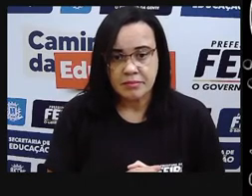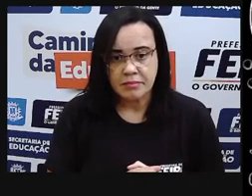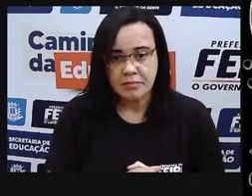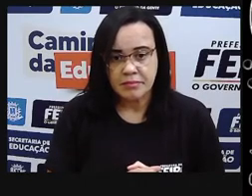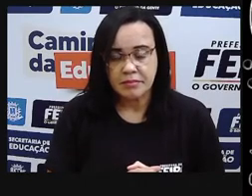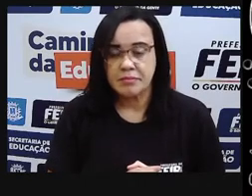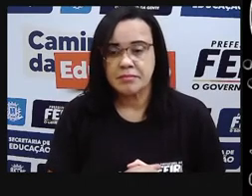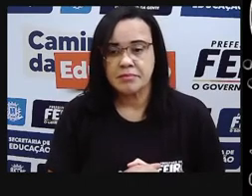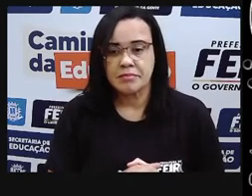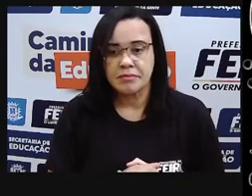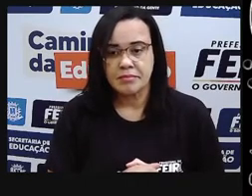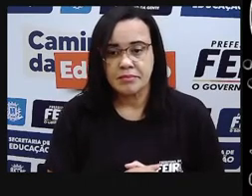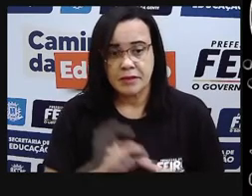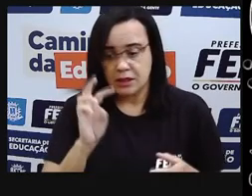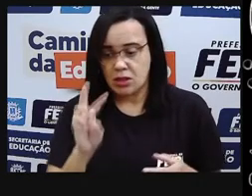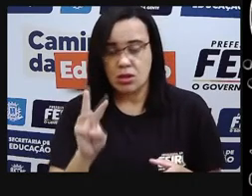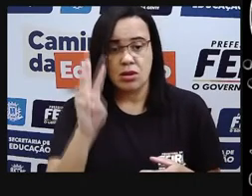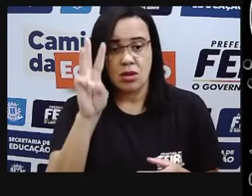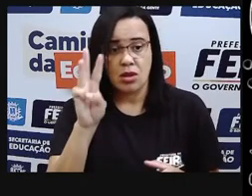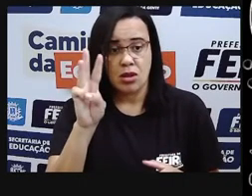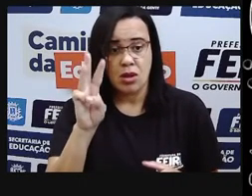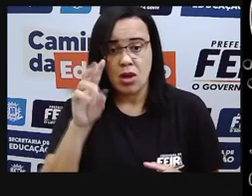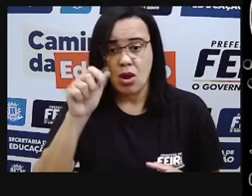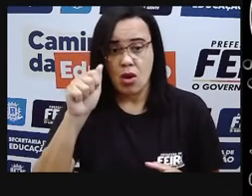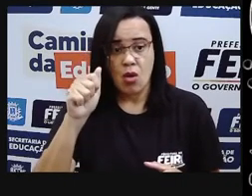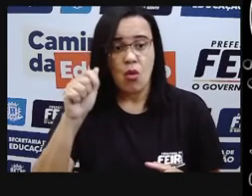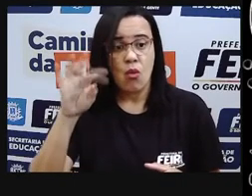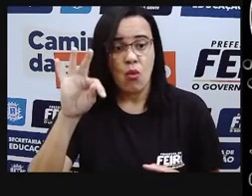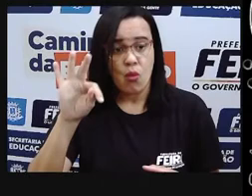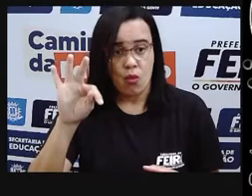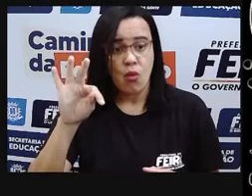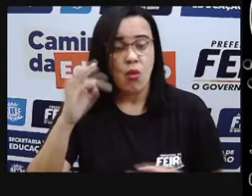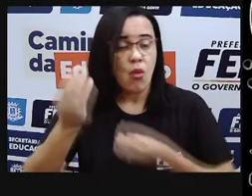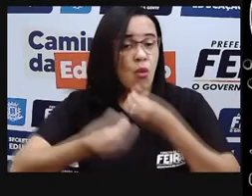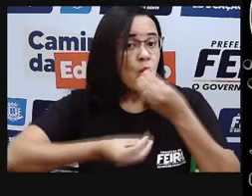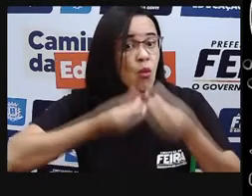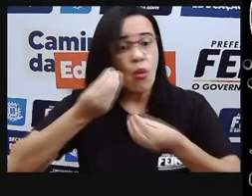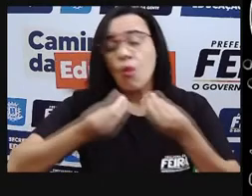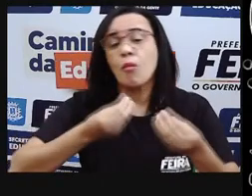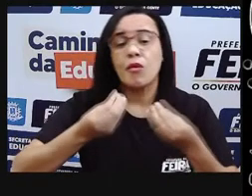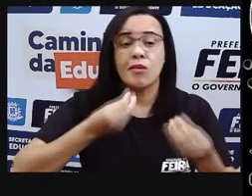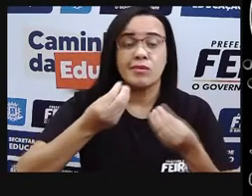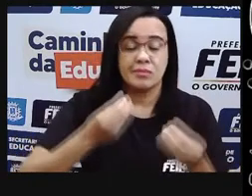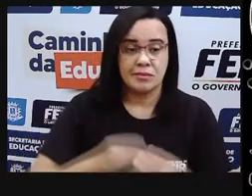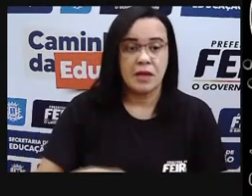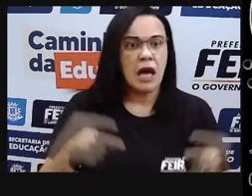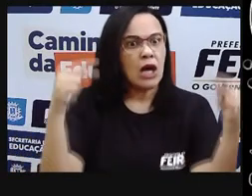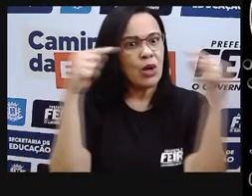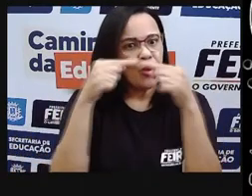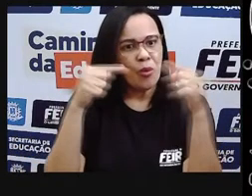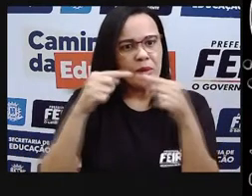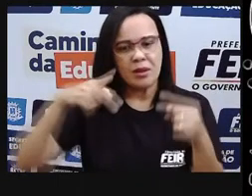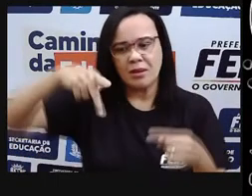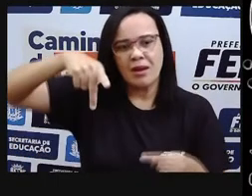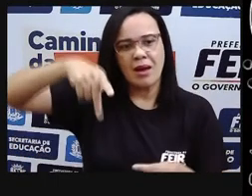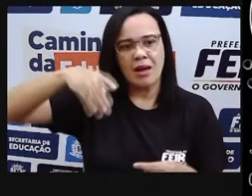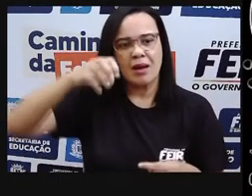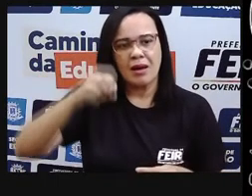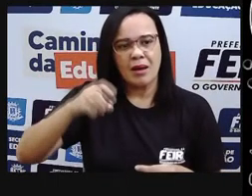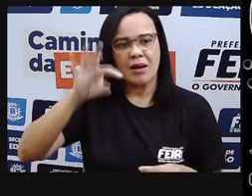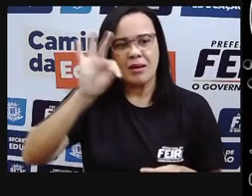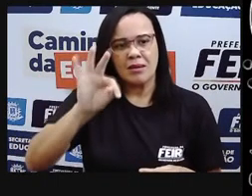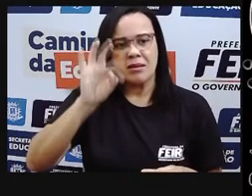watts, né, 5.500 watts, 7.500 watts, a gente está falando de potência, né, potência do